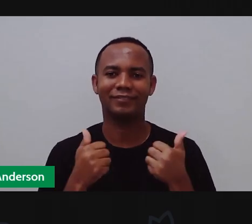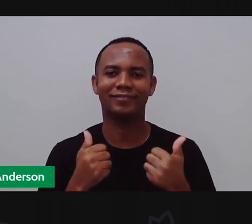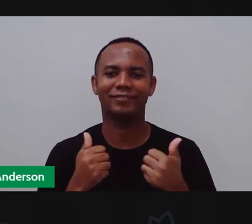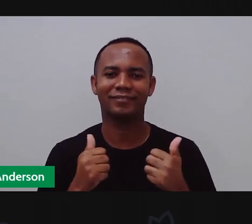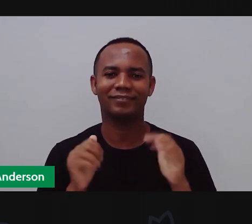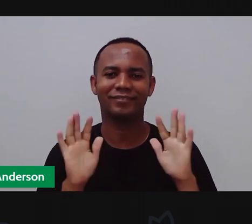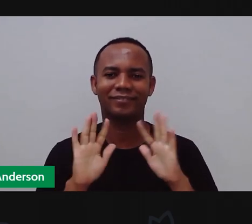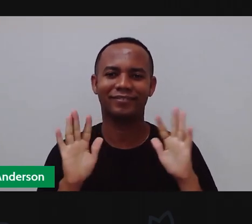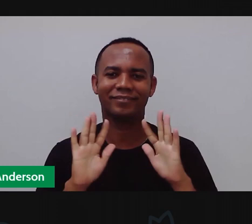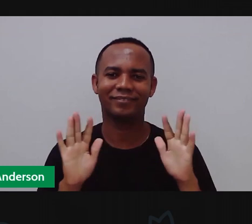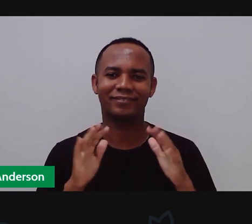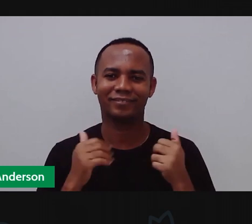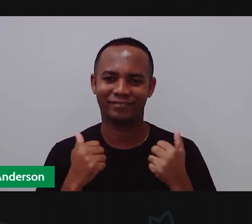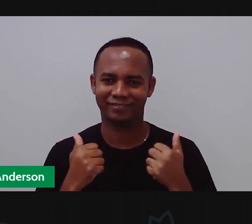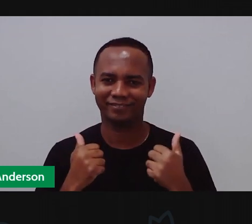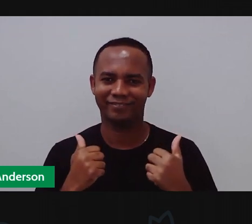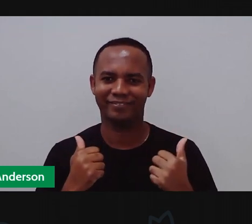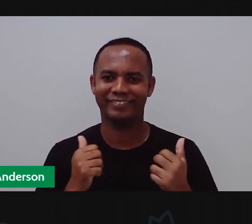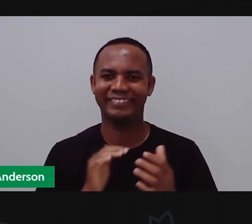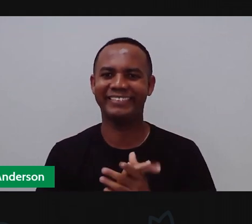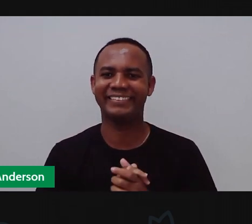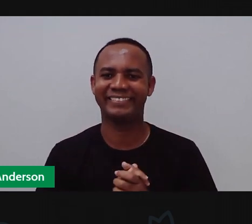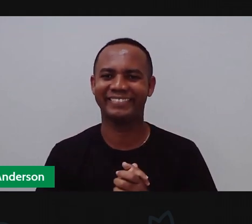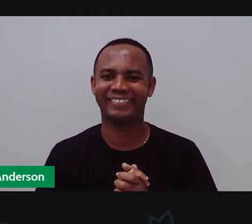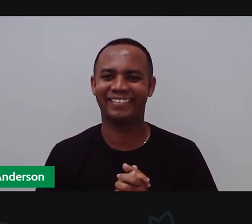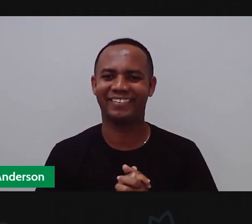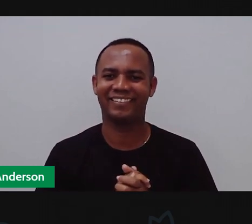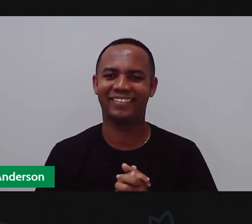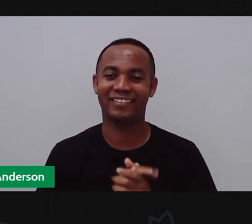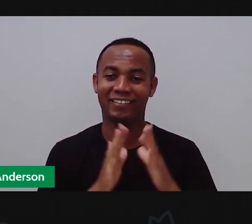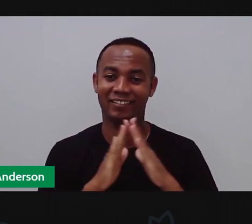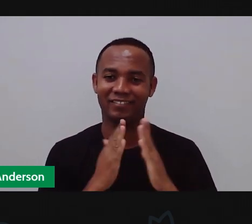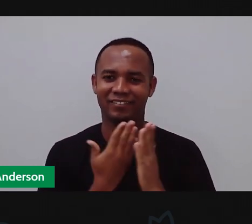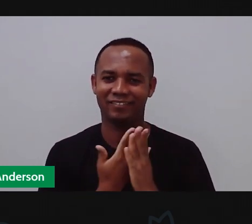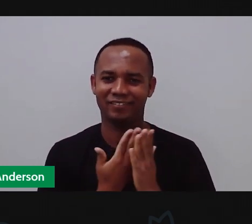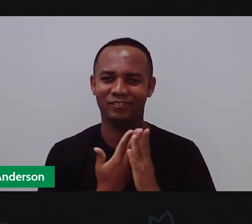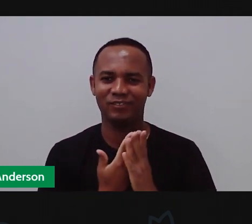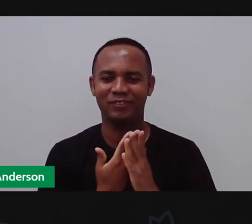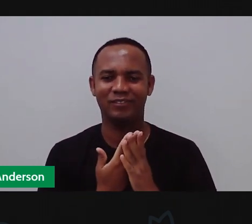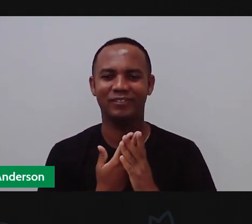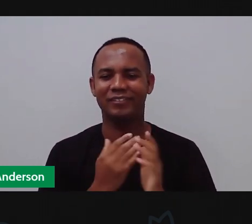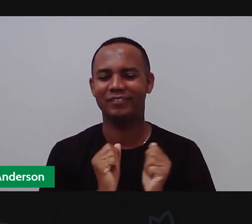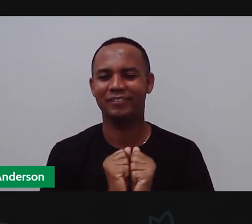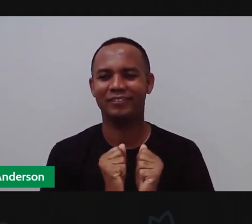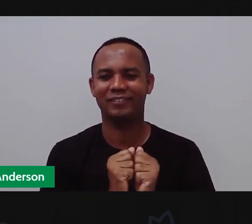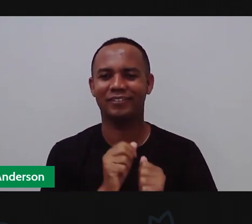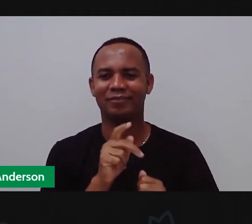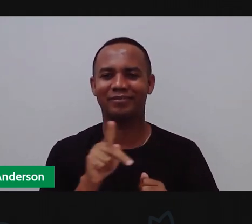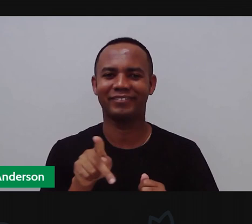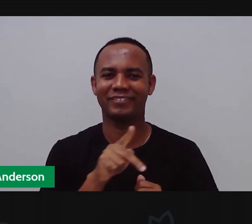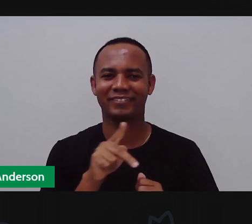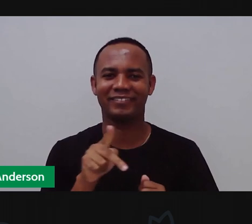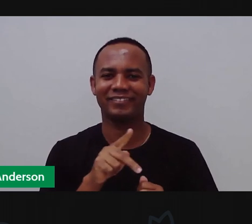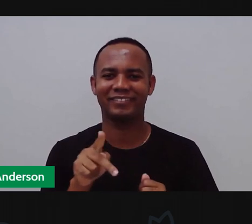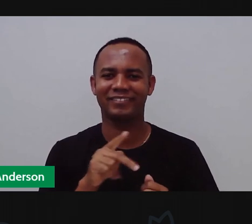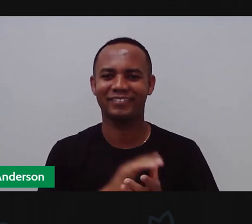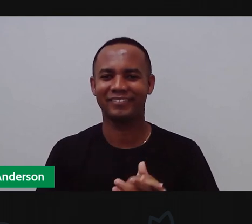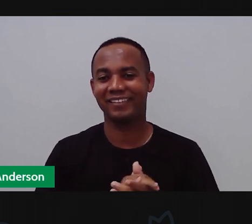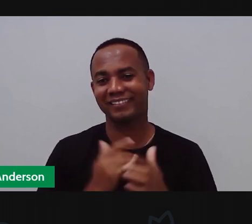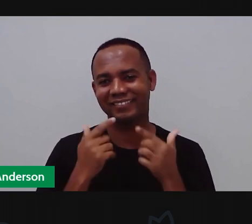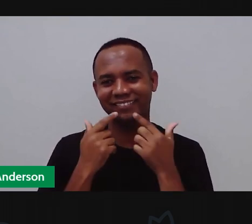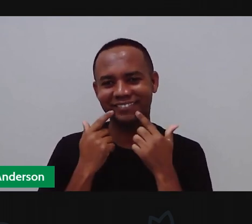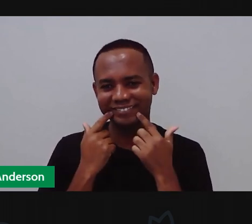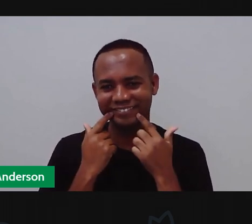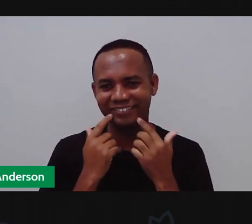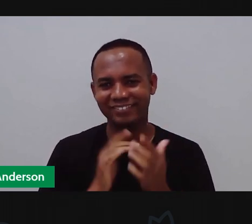Olá, meus amores! Mais uma aula aí, né, de Pro Maria e Anderson. Anderson com essa cara de ganhador da mega-sena.